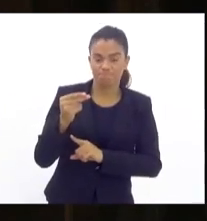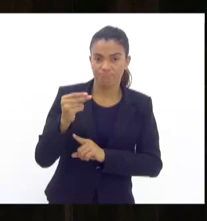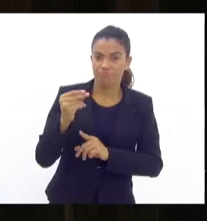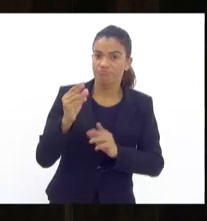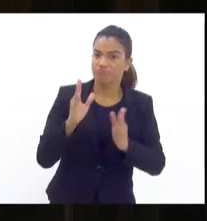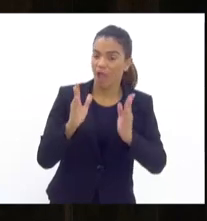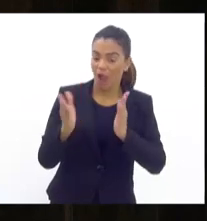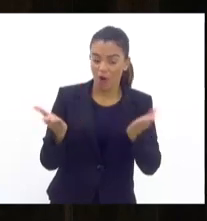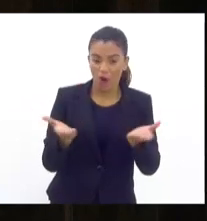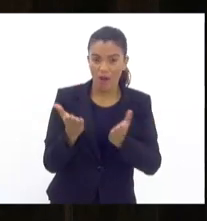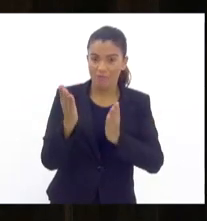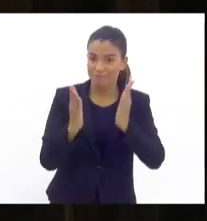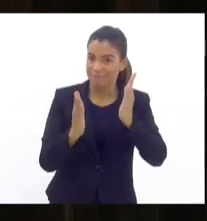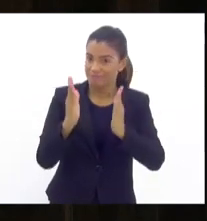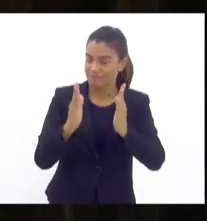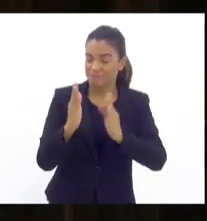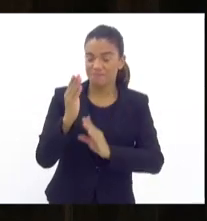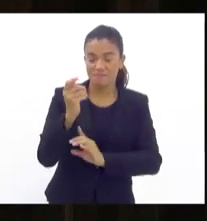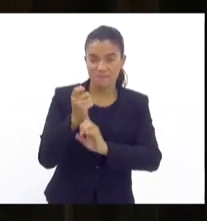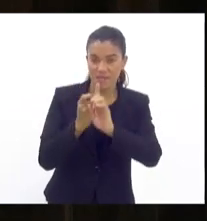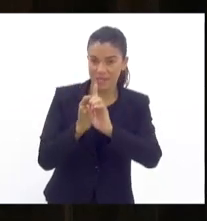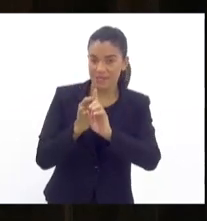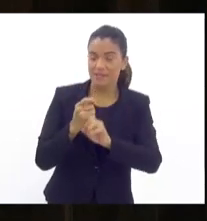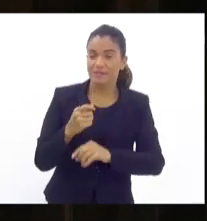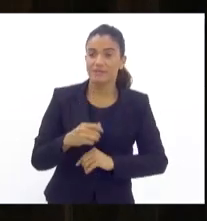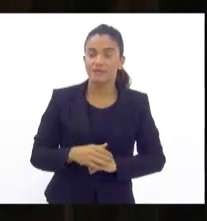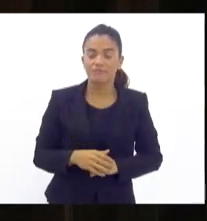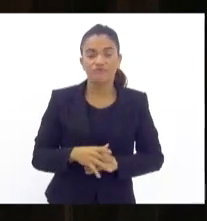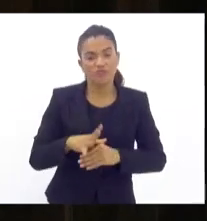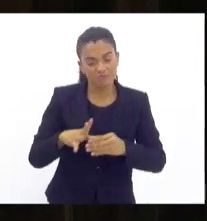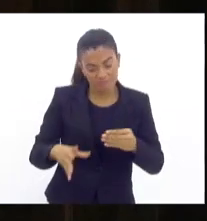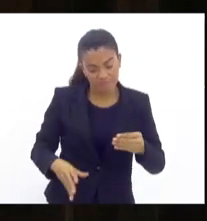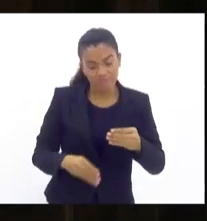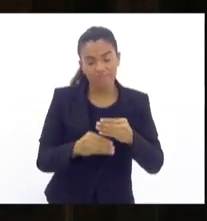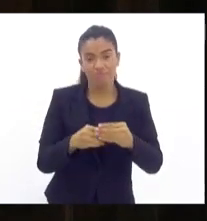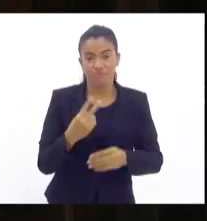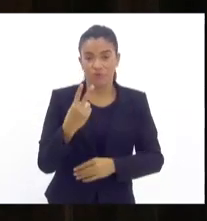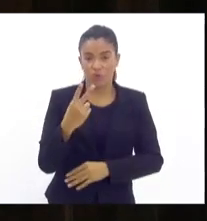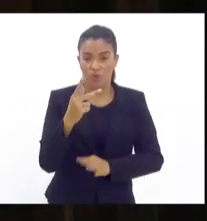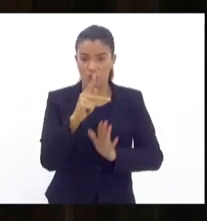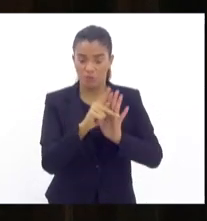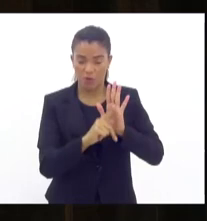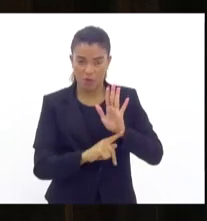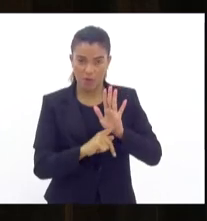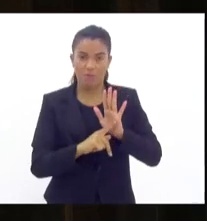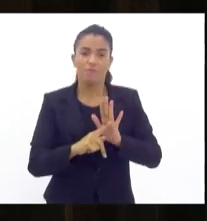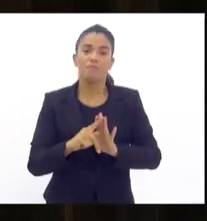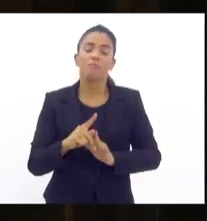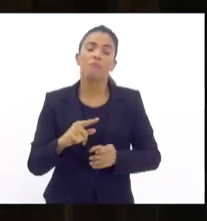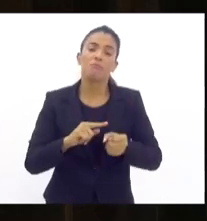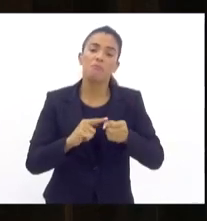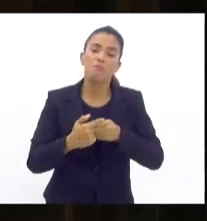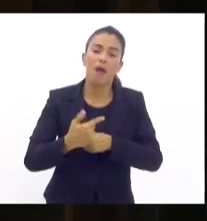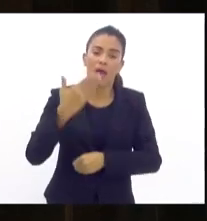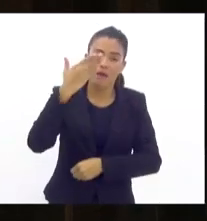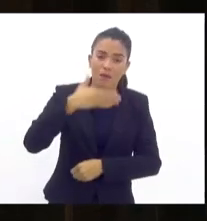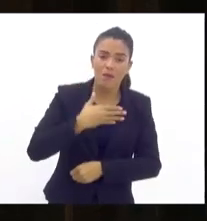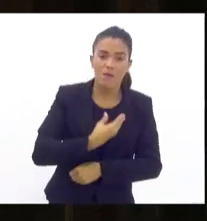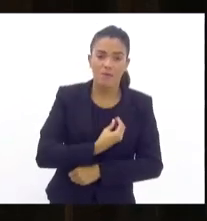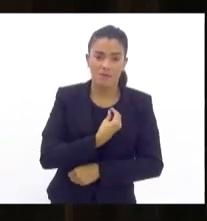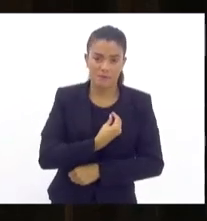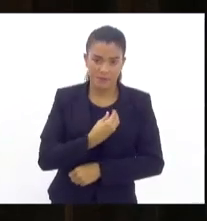mês, então, foi possível implementar dois programas de bairro presentes em Jacarepaguá.